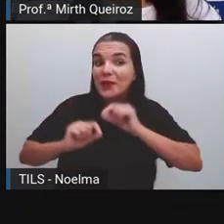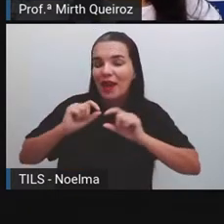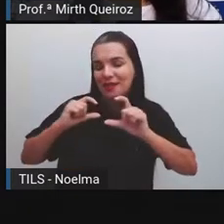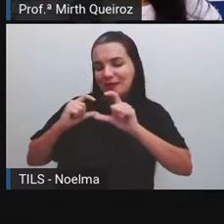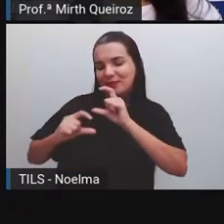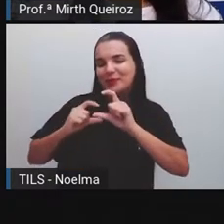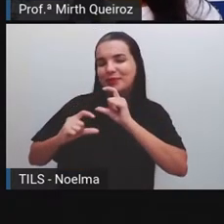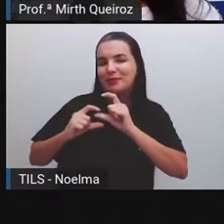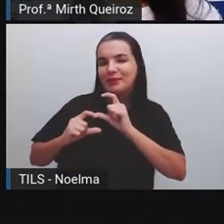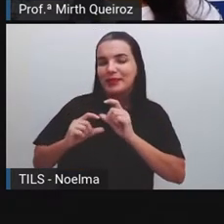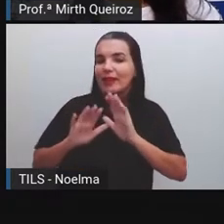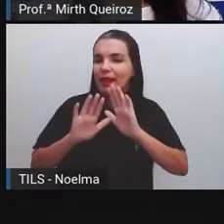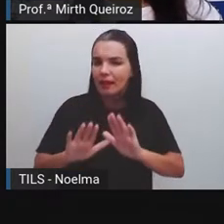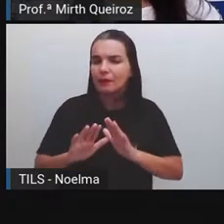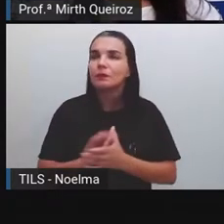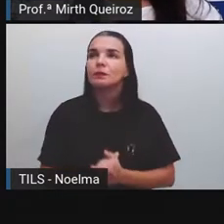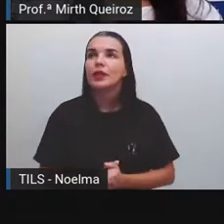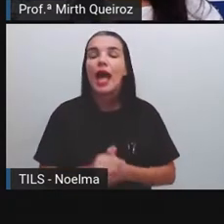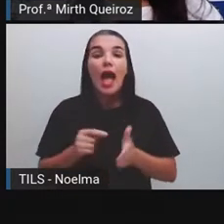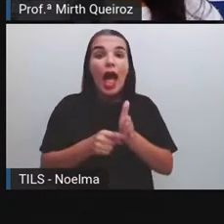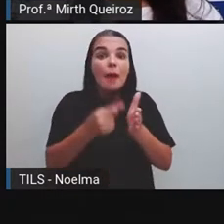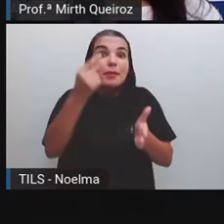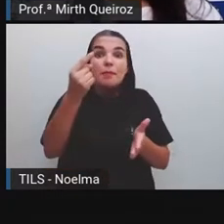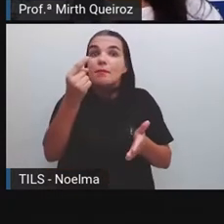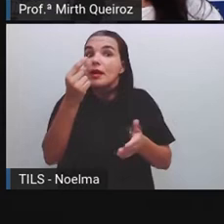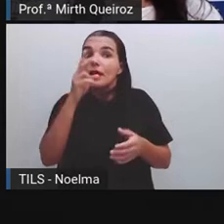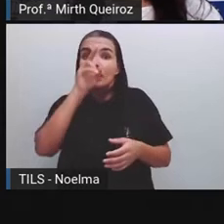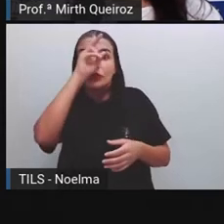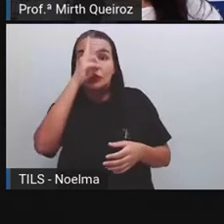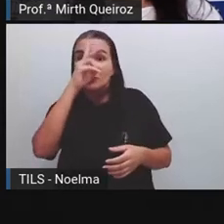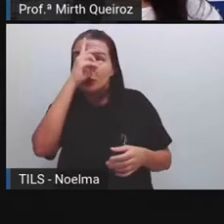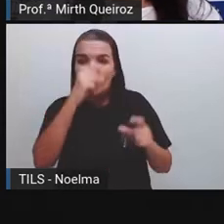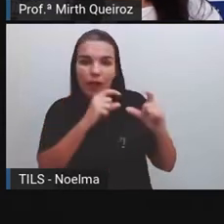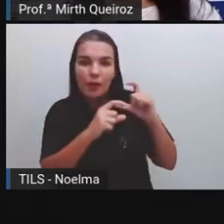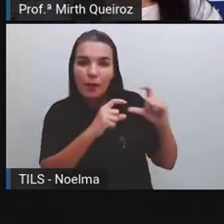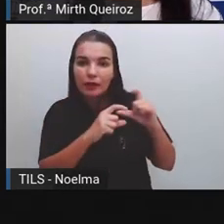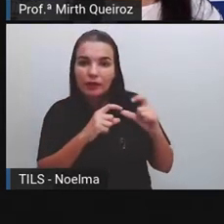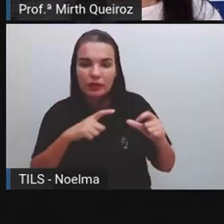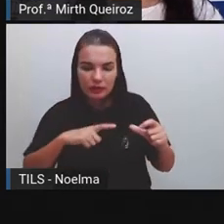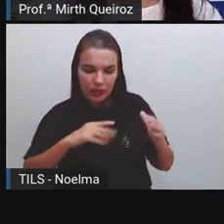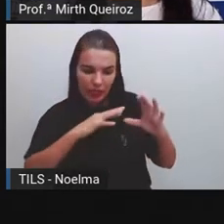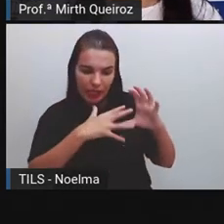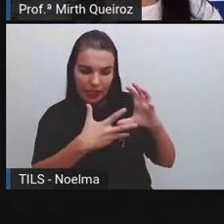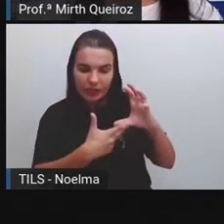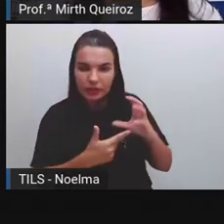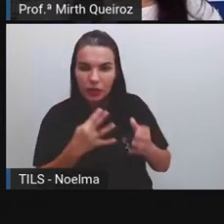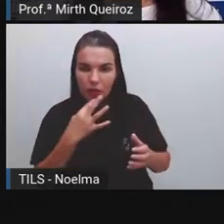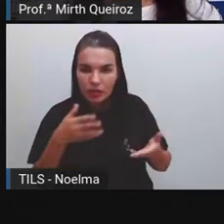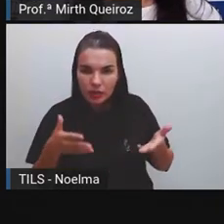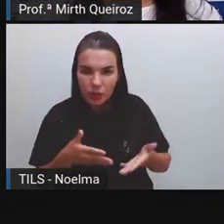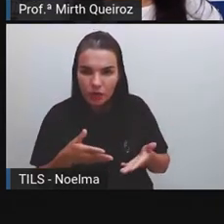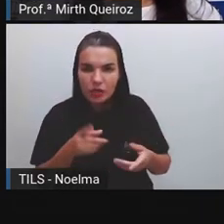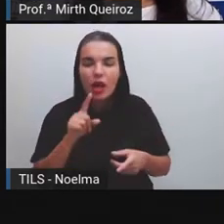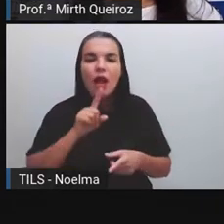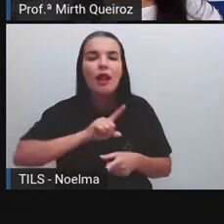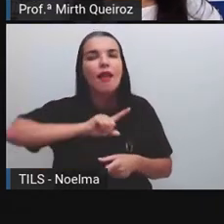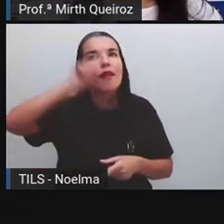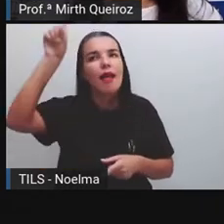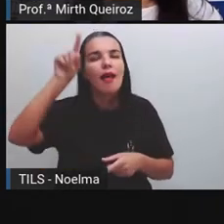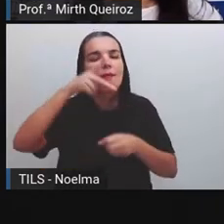história. A primeira história em quadrinhos, com as características que a gente conhece hoje, foi publicada lá nos Estados Unidos, em